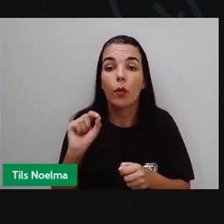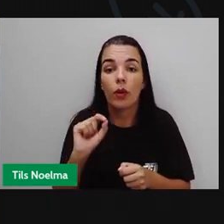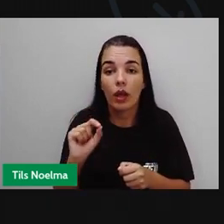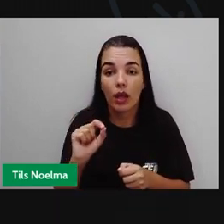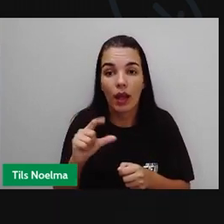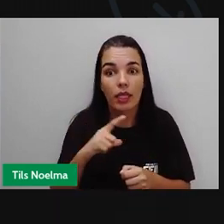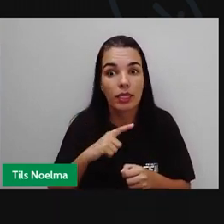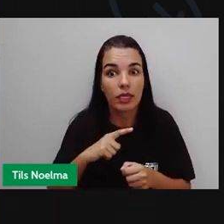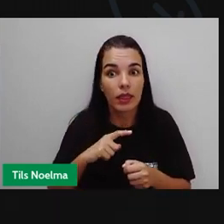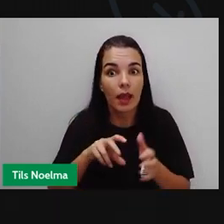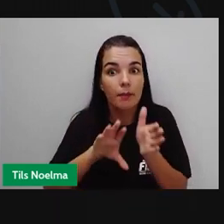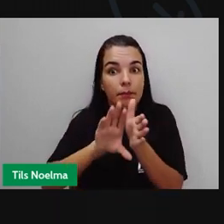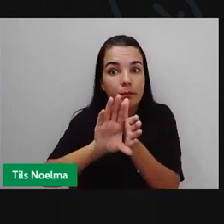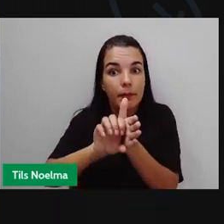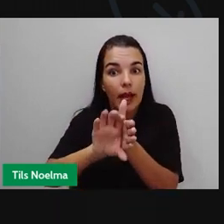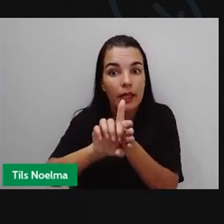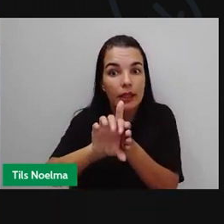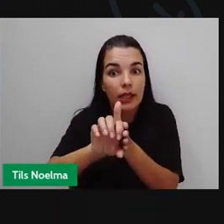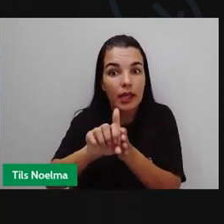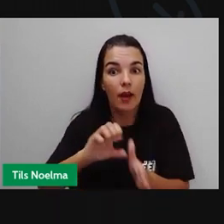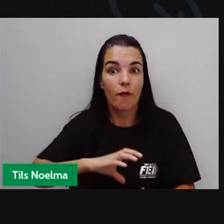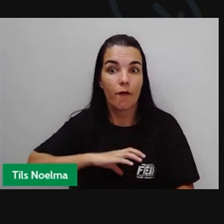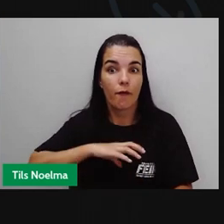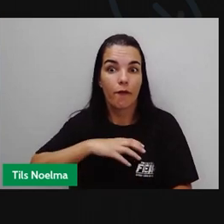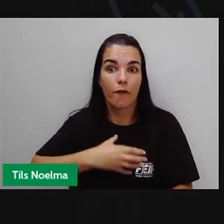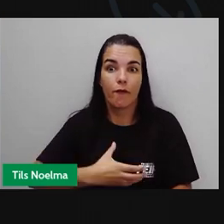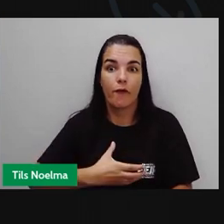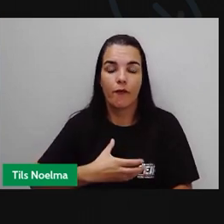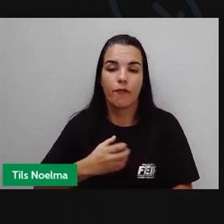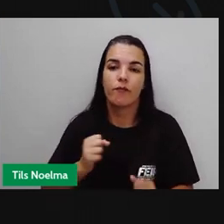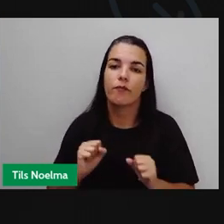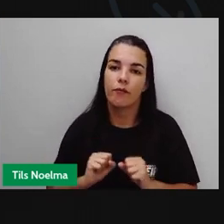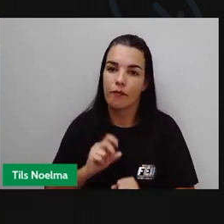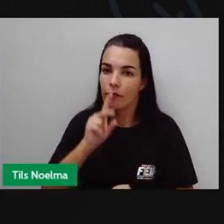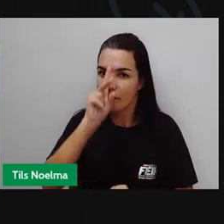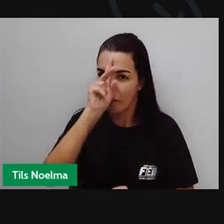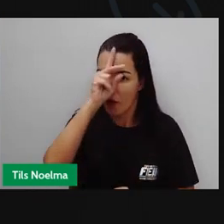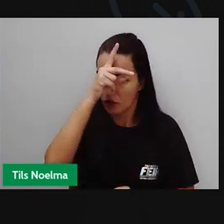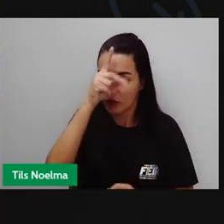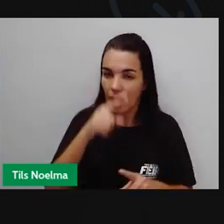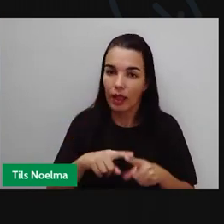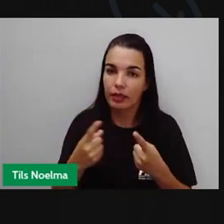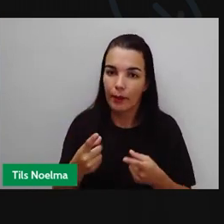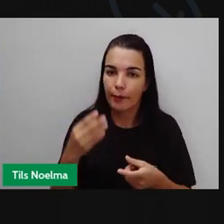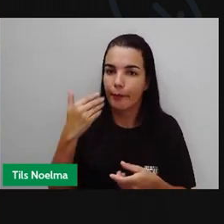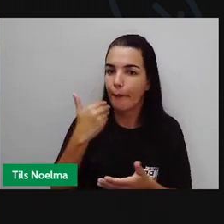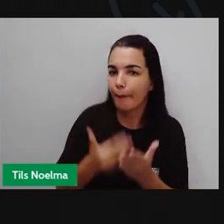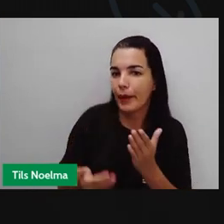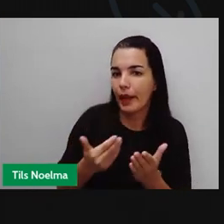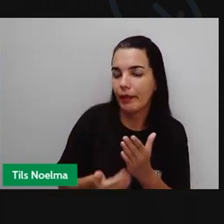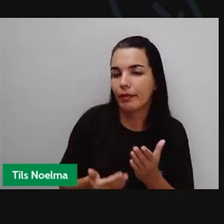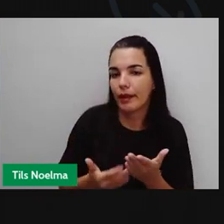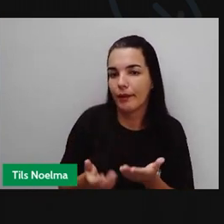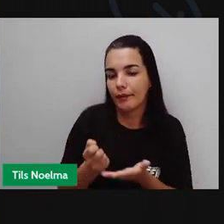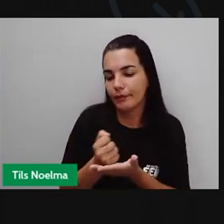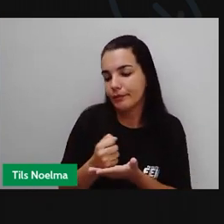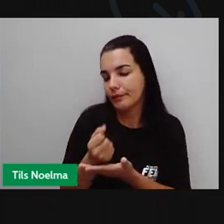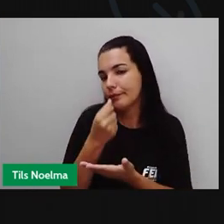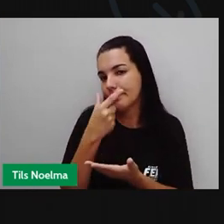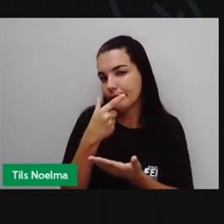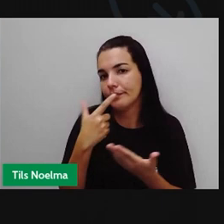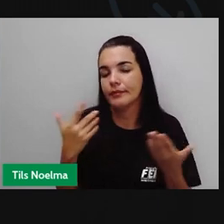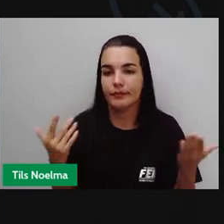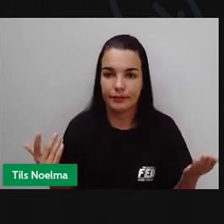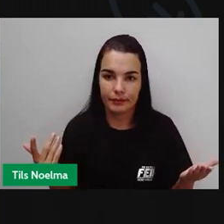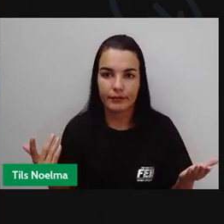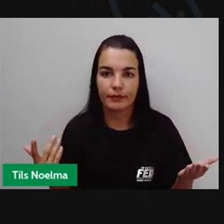adquiram resistência, né? E esse medicamento, ele não seja mais eficaz pra você, devido à resistência da bactéria,